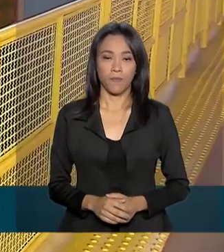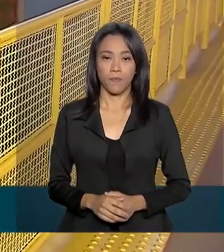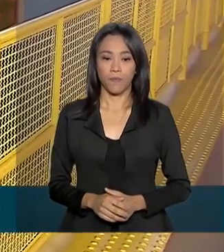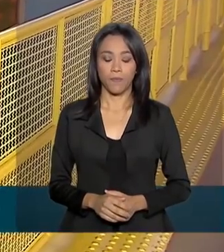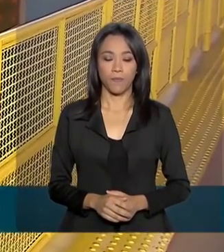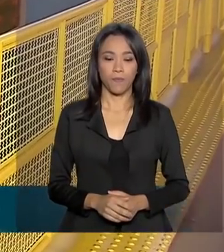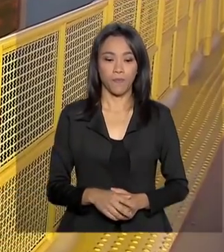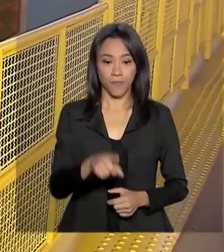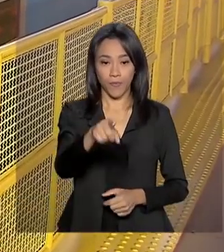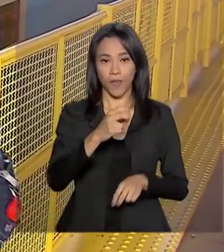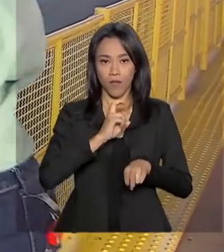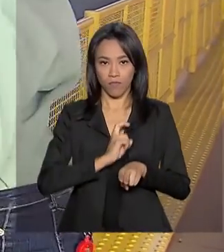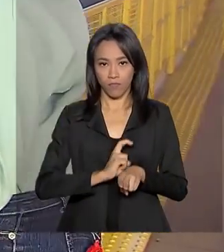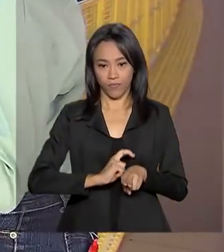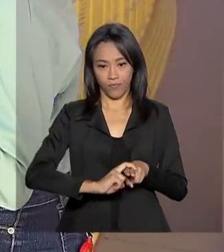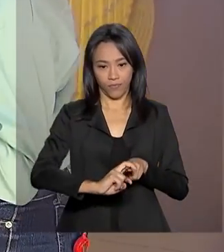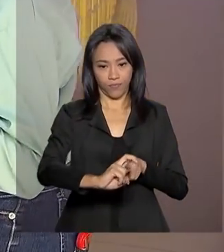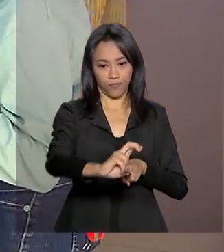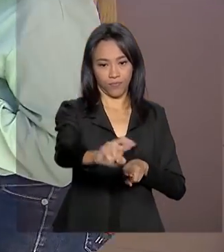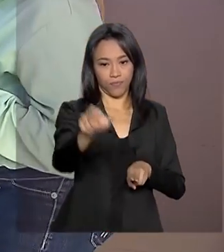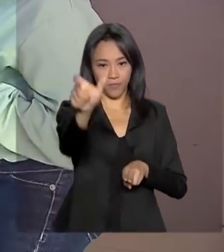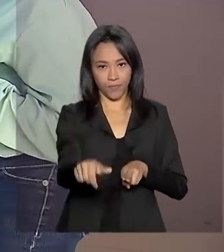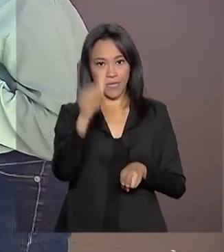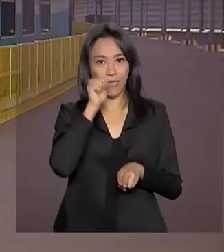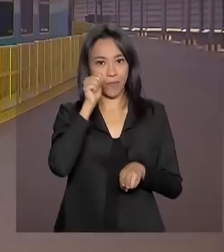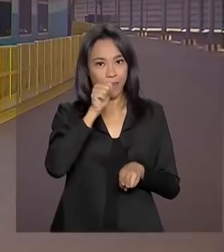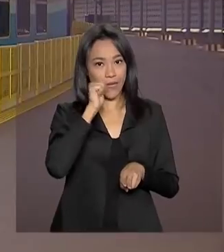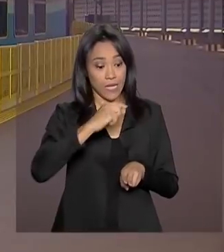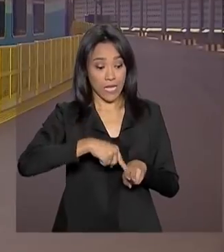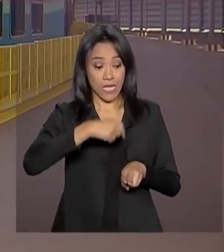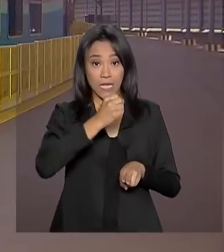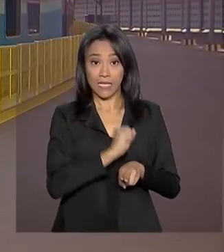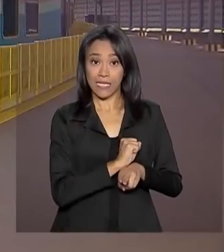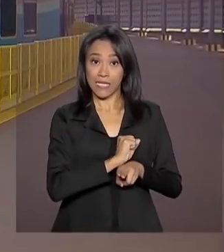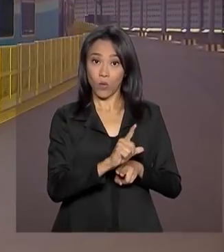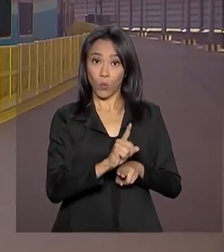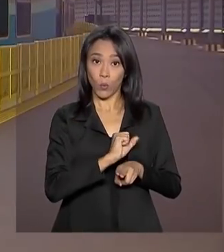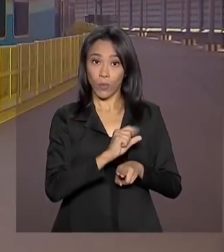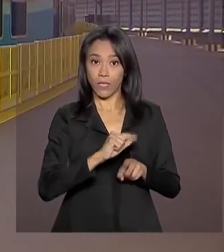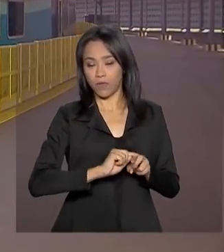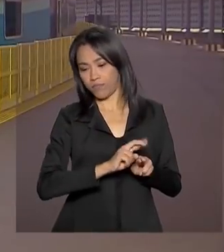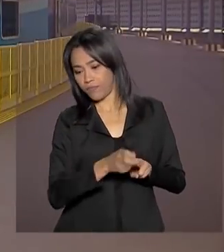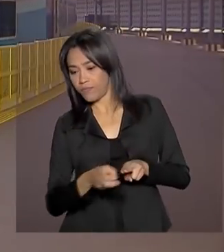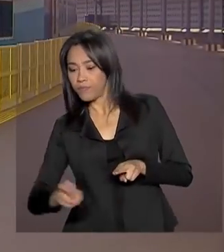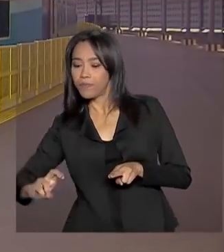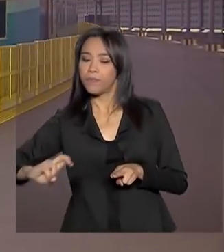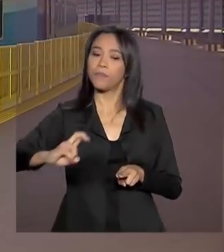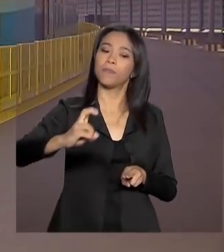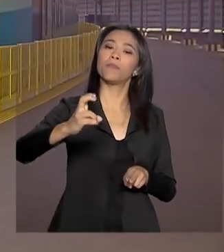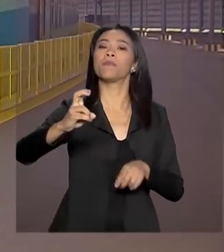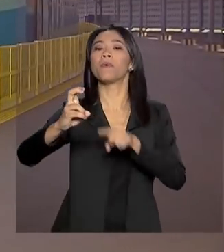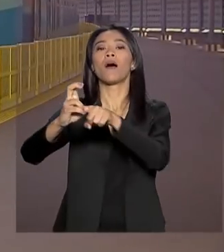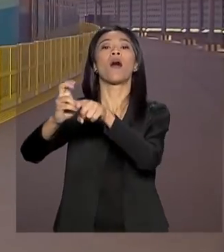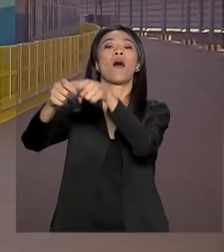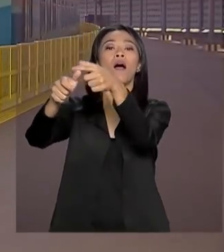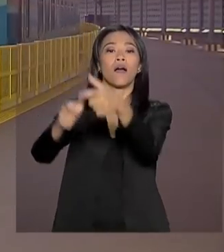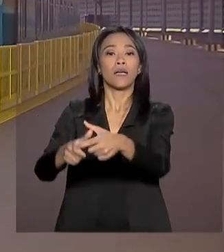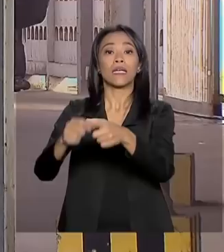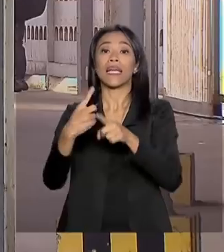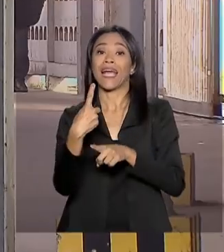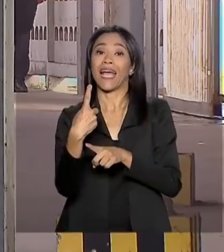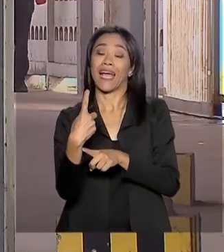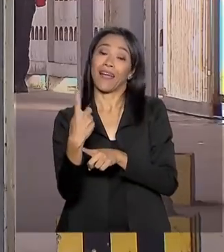O trem chefiado por Eva faz o caminho de São Luís, a cidade paraense de Parauapebas, em 14